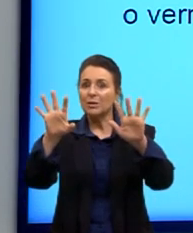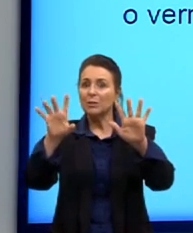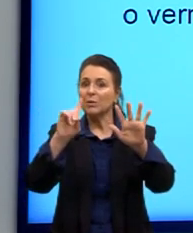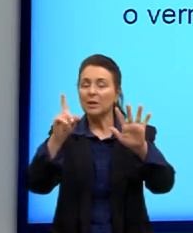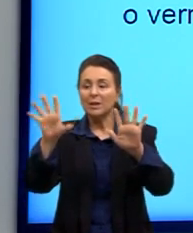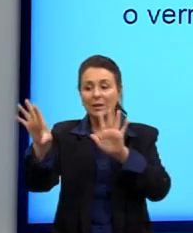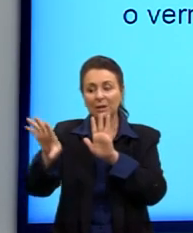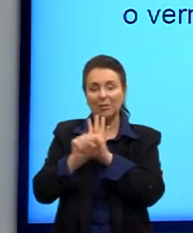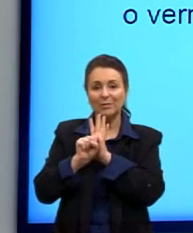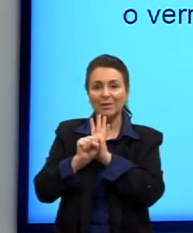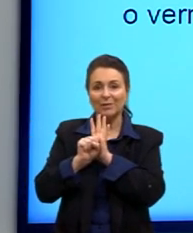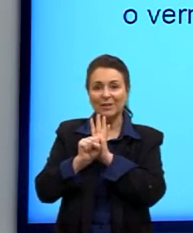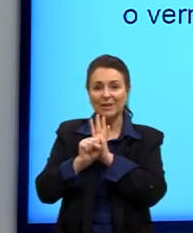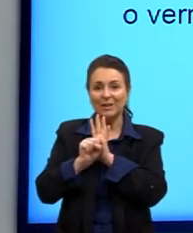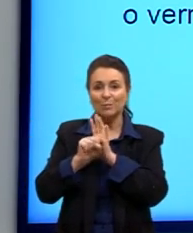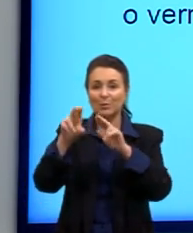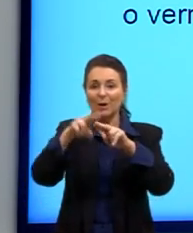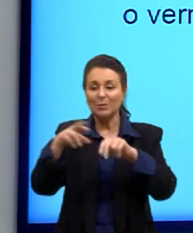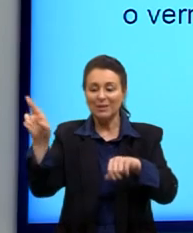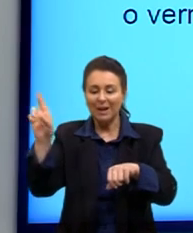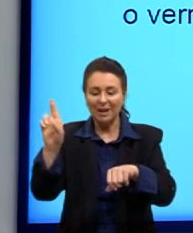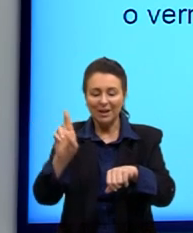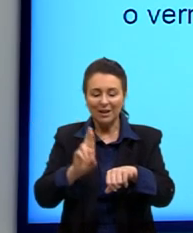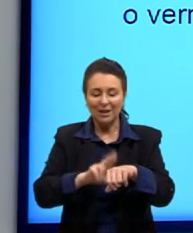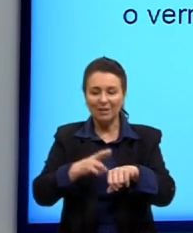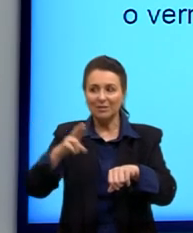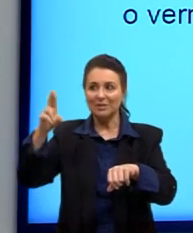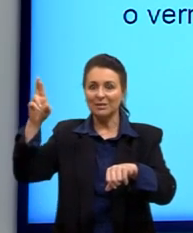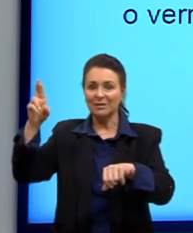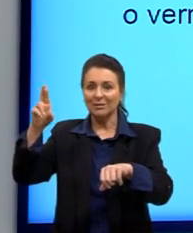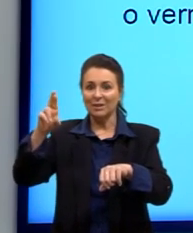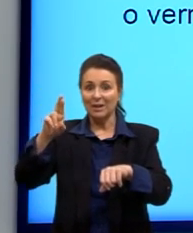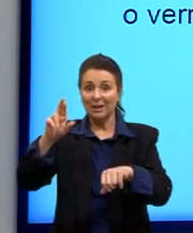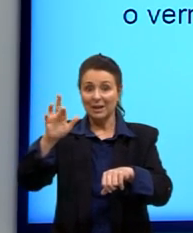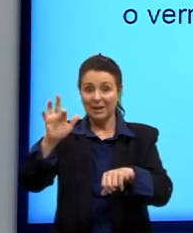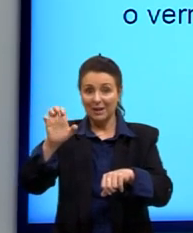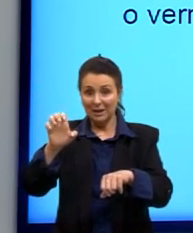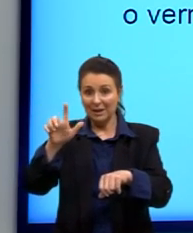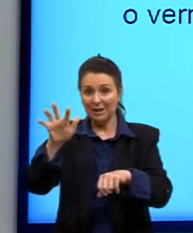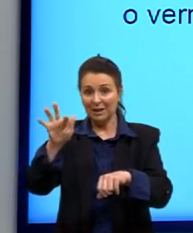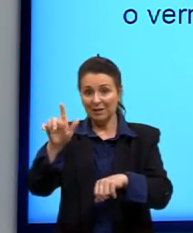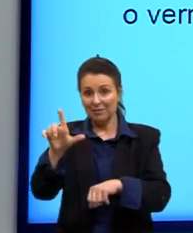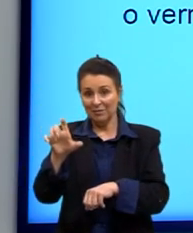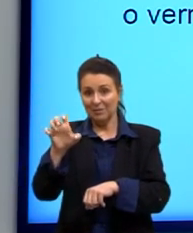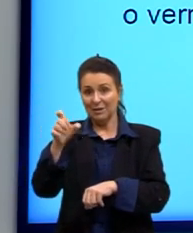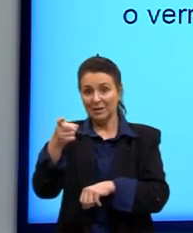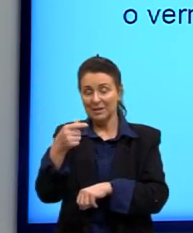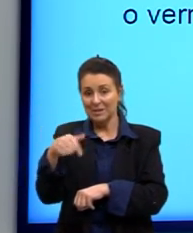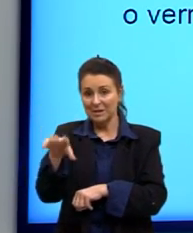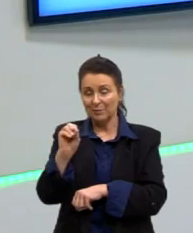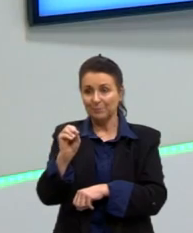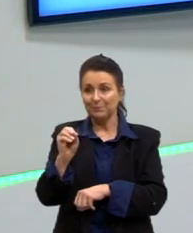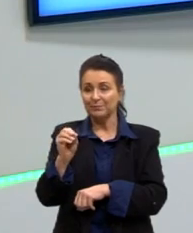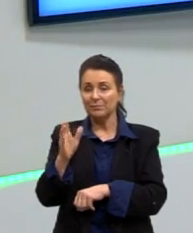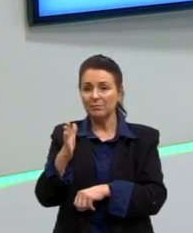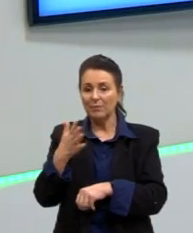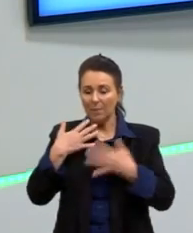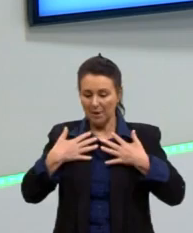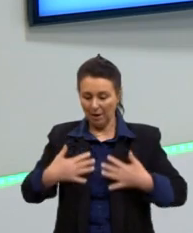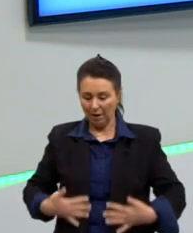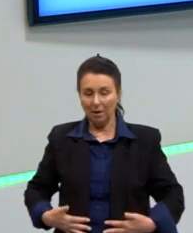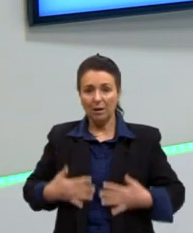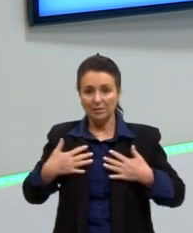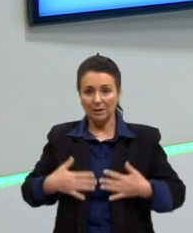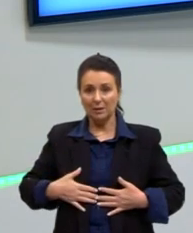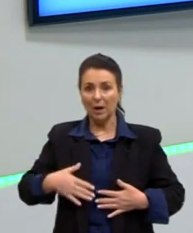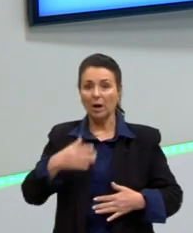ele vai refletir. Então, aqui já ficou um pouco diferente, né? Então, por exemplo, a minha camiseta, ela é